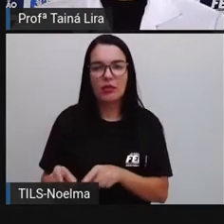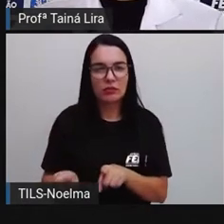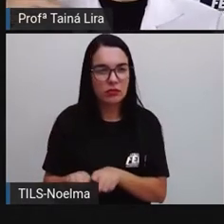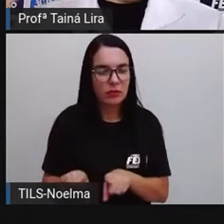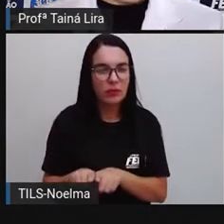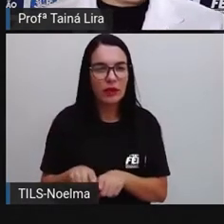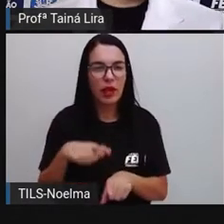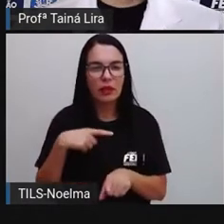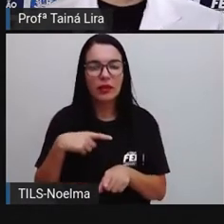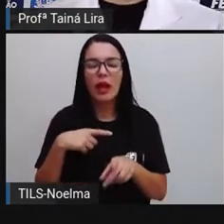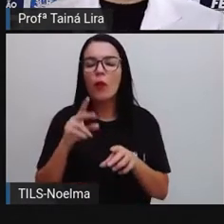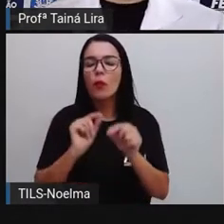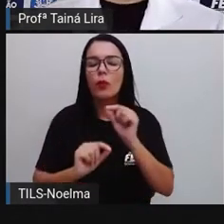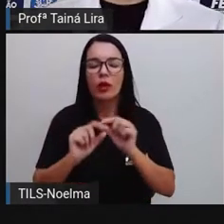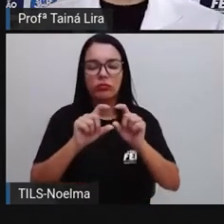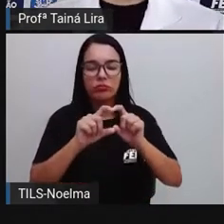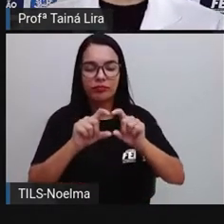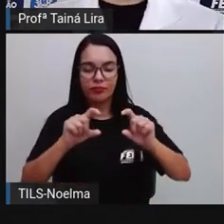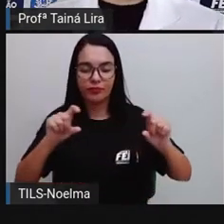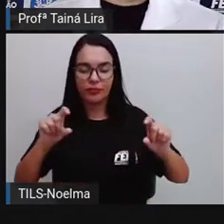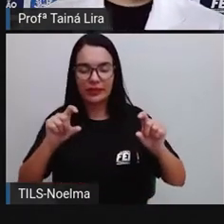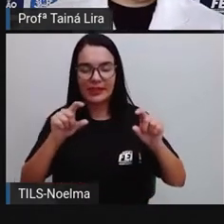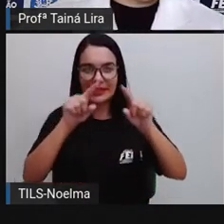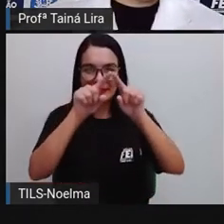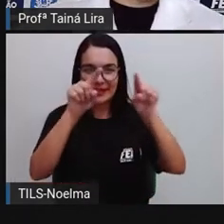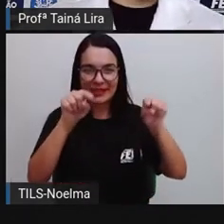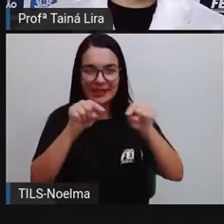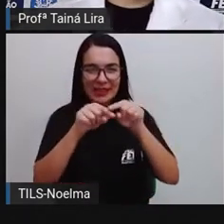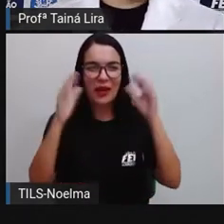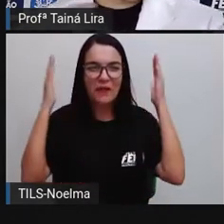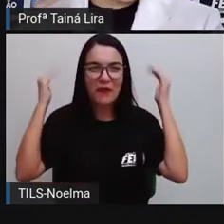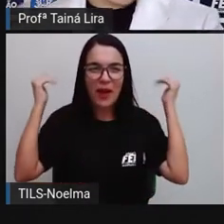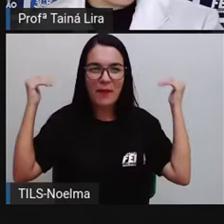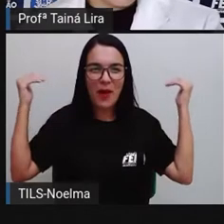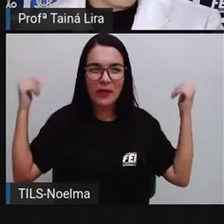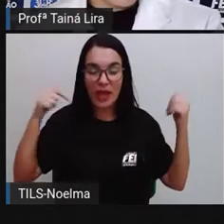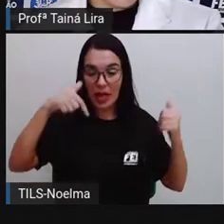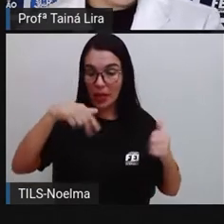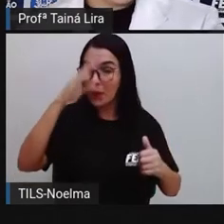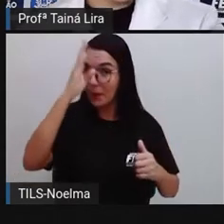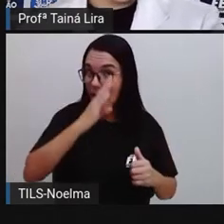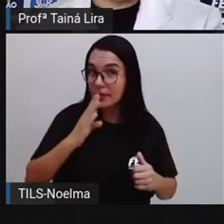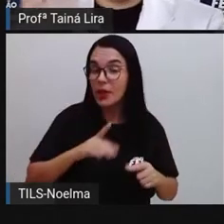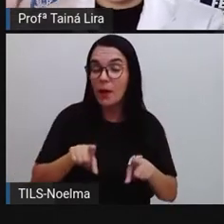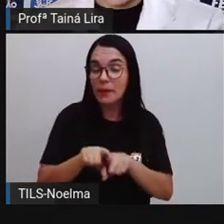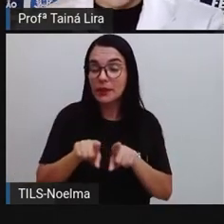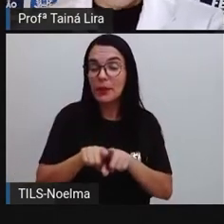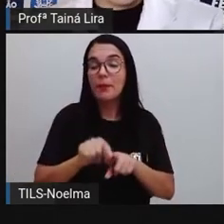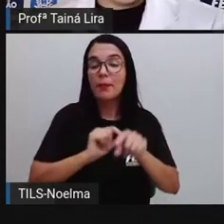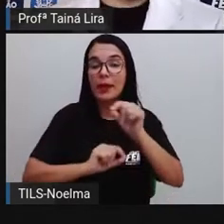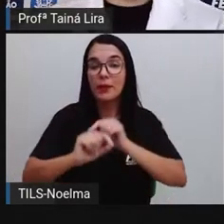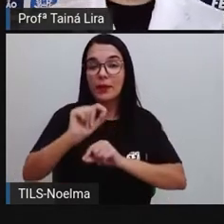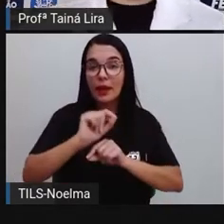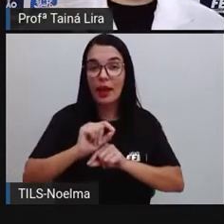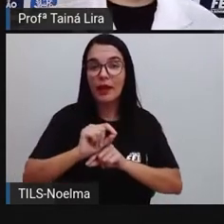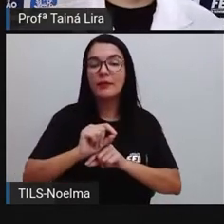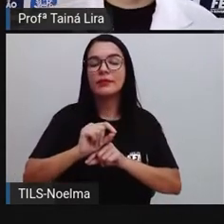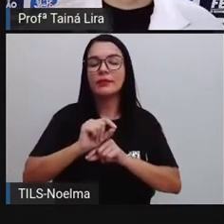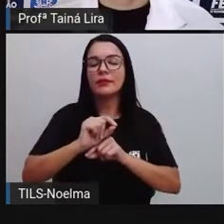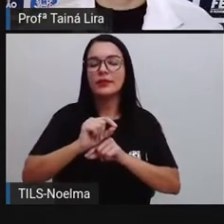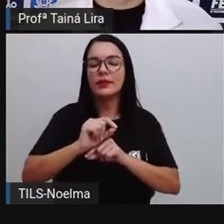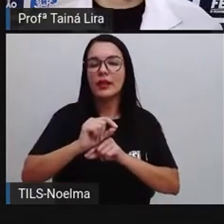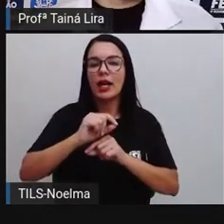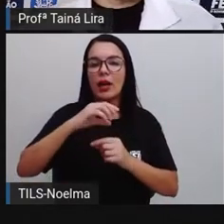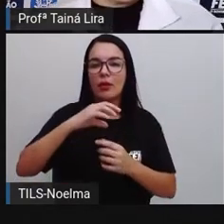sobre gibis, que são famosos não só aqui no Brasil, tá? Gibis brasileiros e gibis,